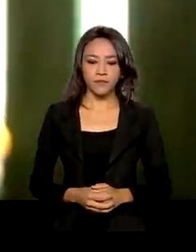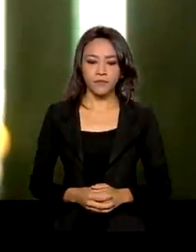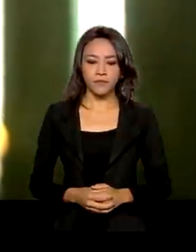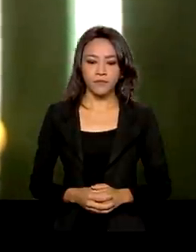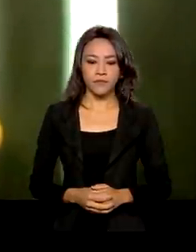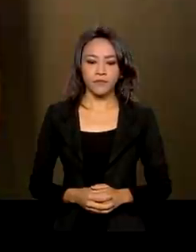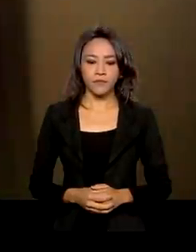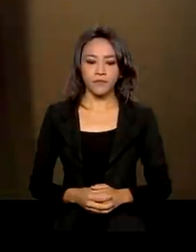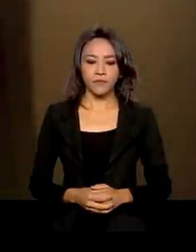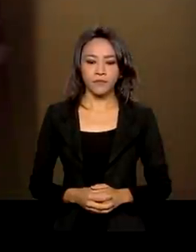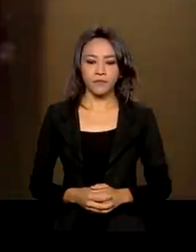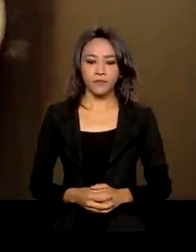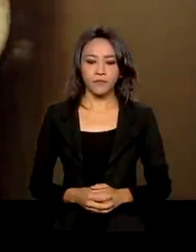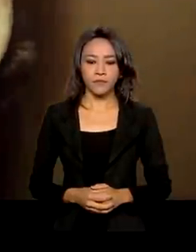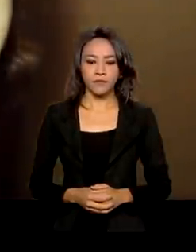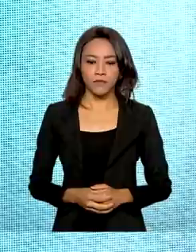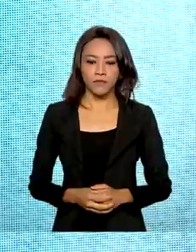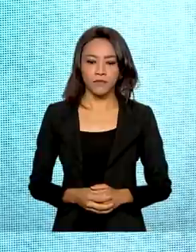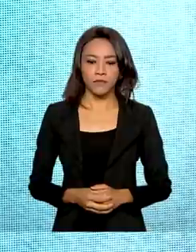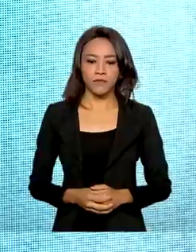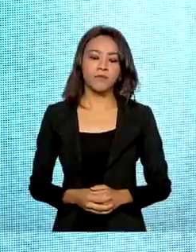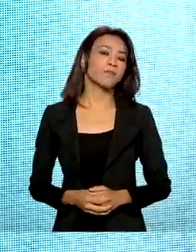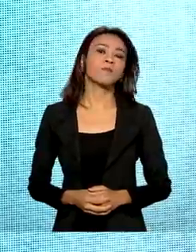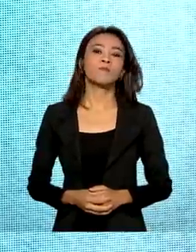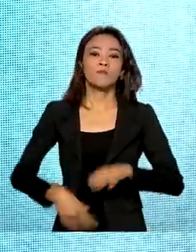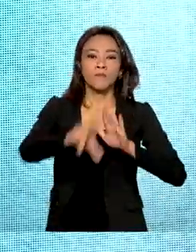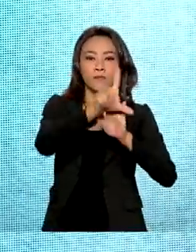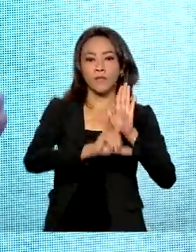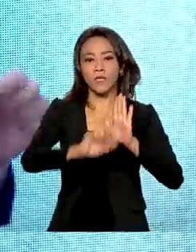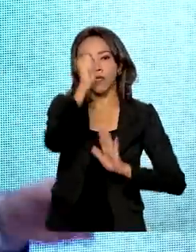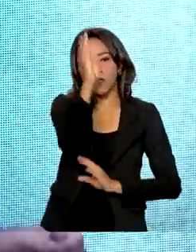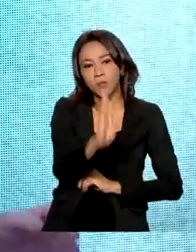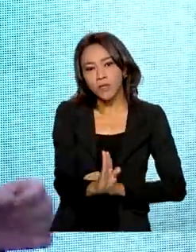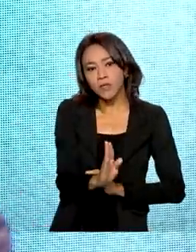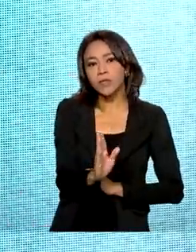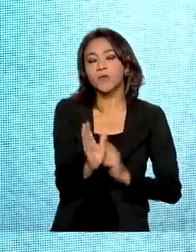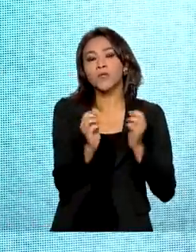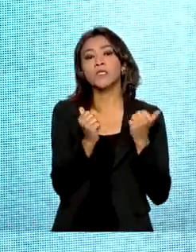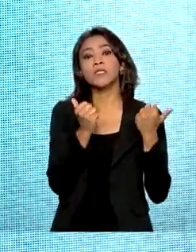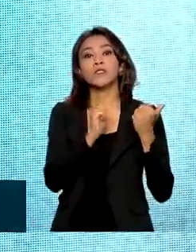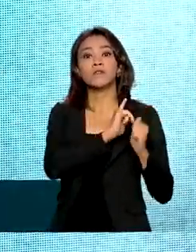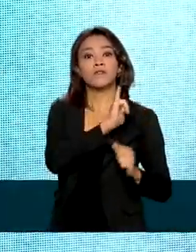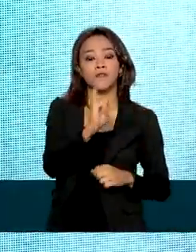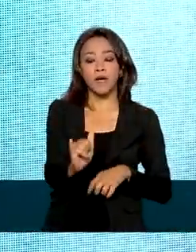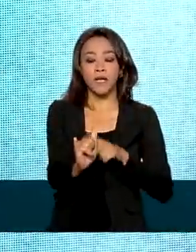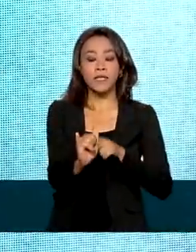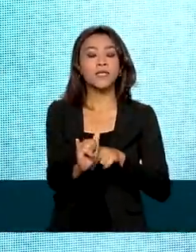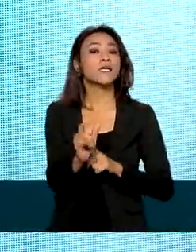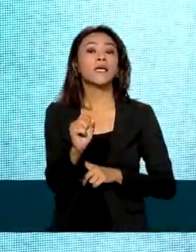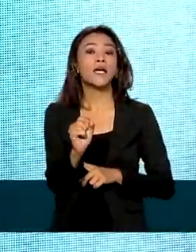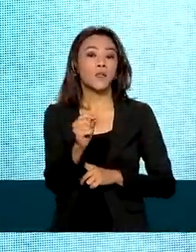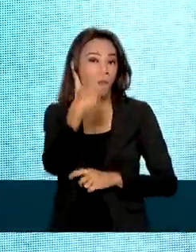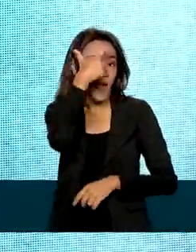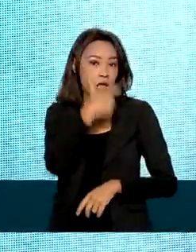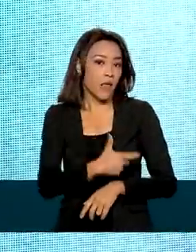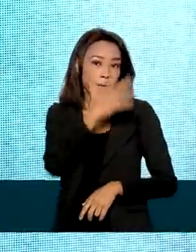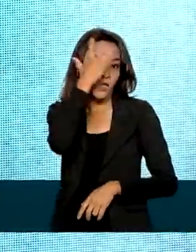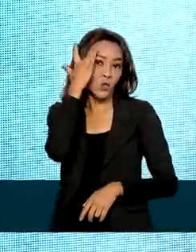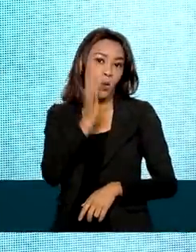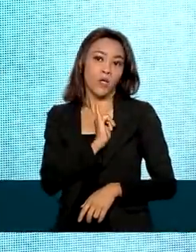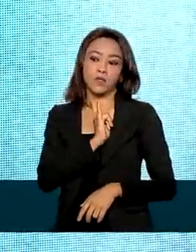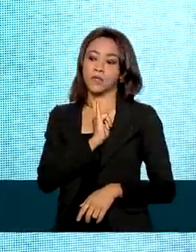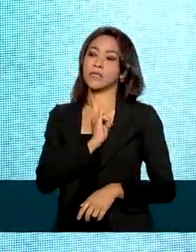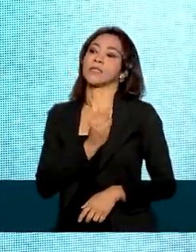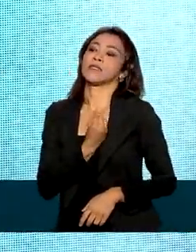a vida continuar. A legislação do Brasil diz que a palavra final para a doação de órgãos não é da pessoa. Então não